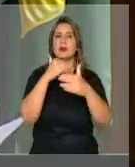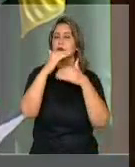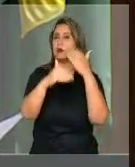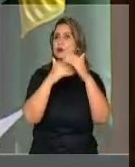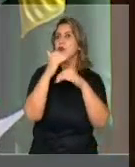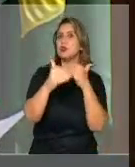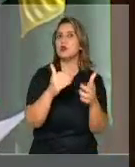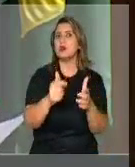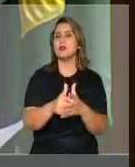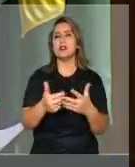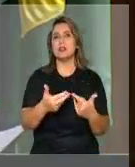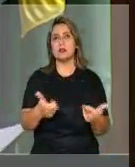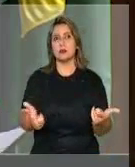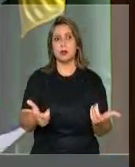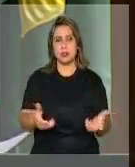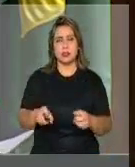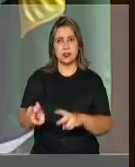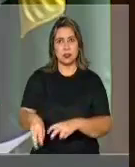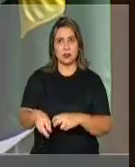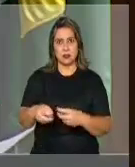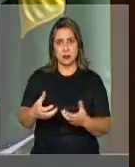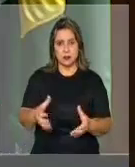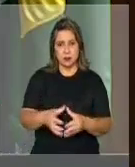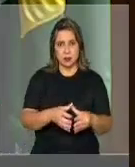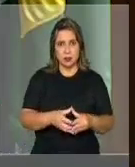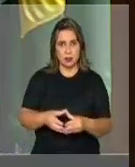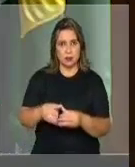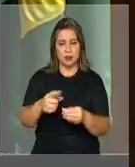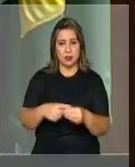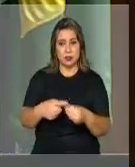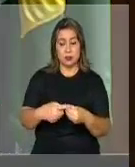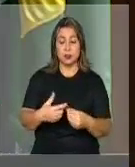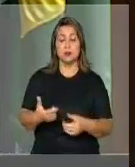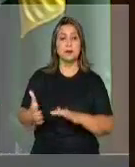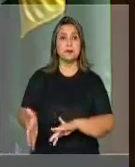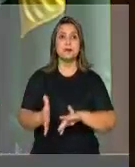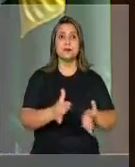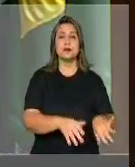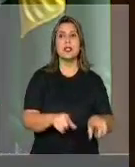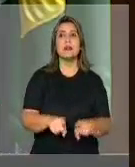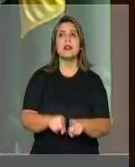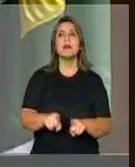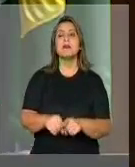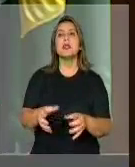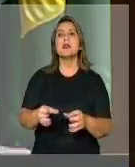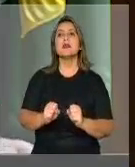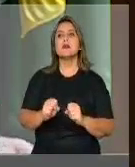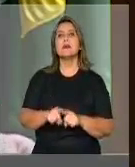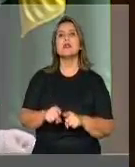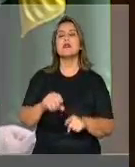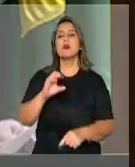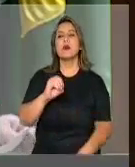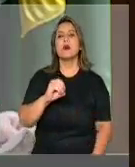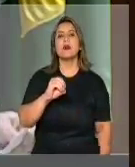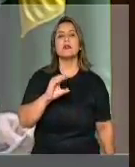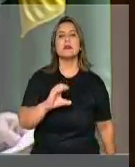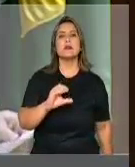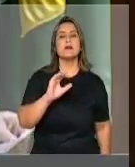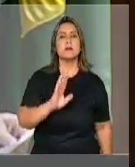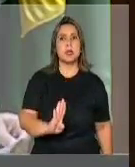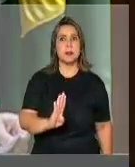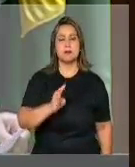desenvolvendo as nossas comunidades. Parabéns, portanto. Por outro lado, acuso também o recebimento da OCB,